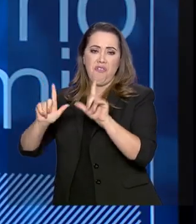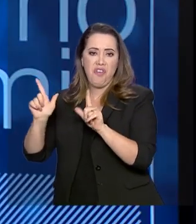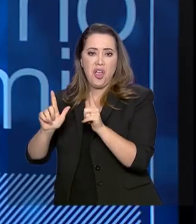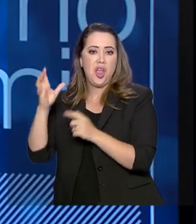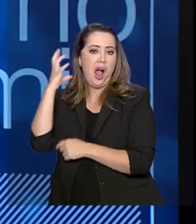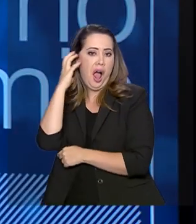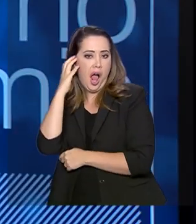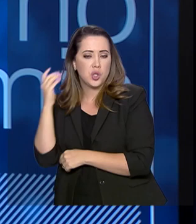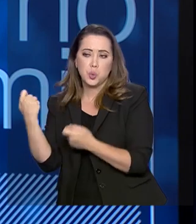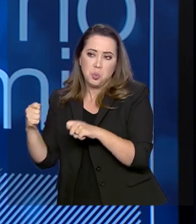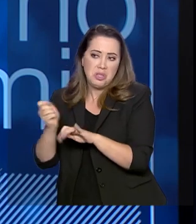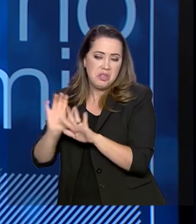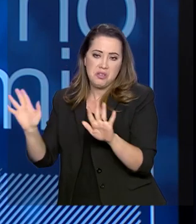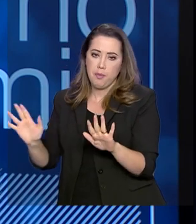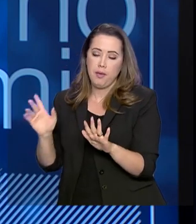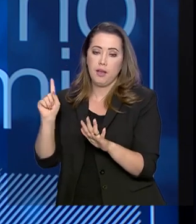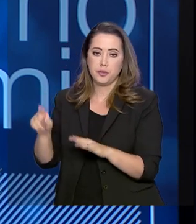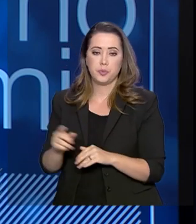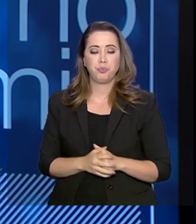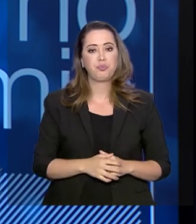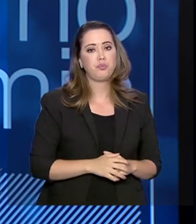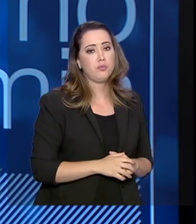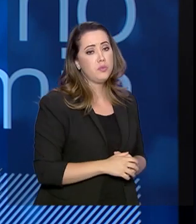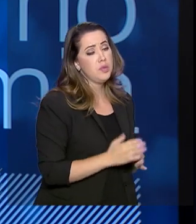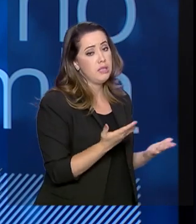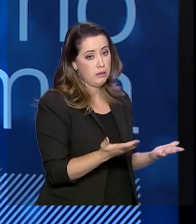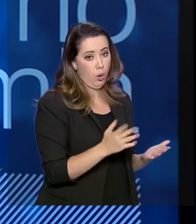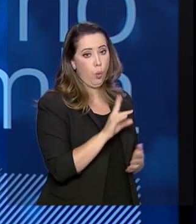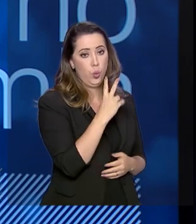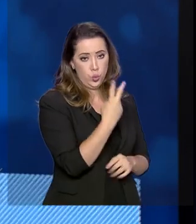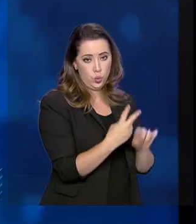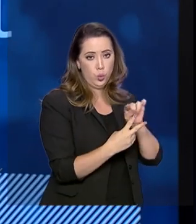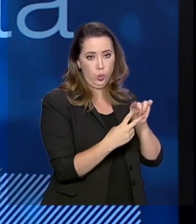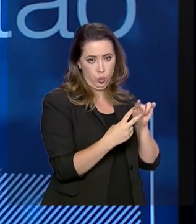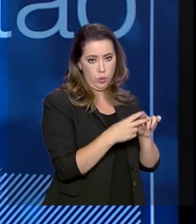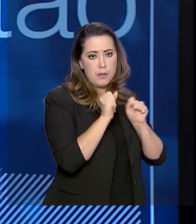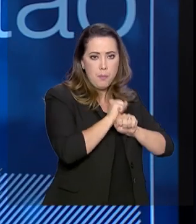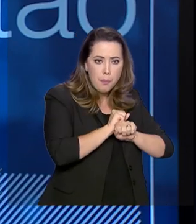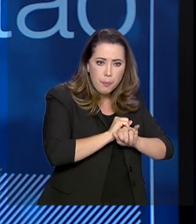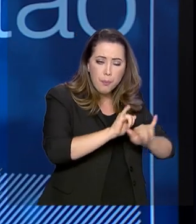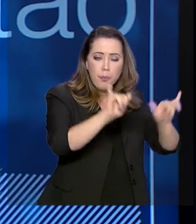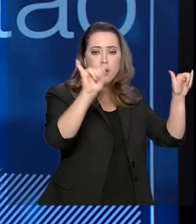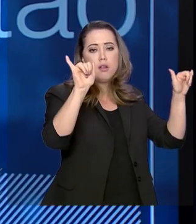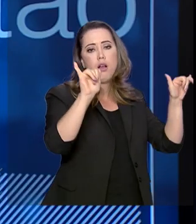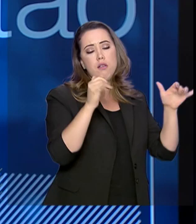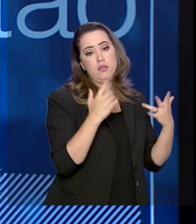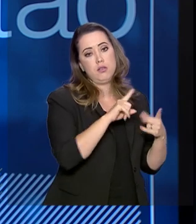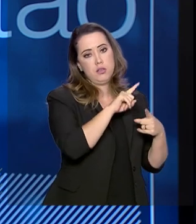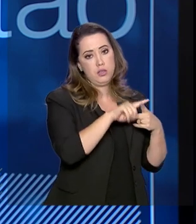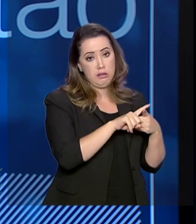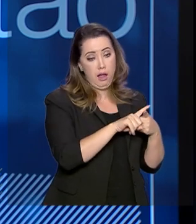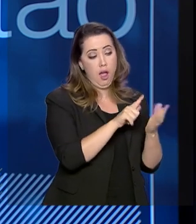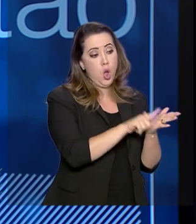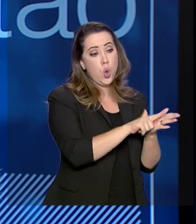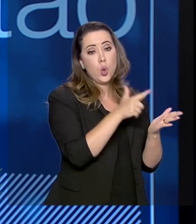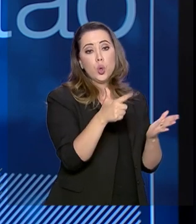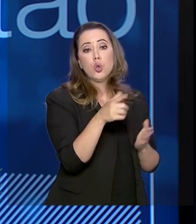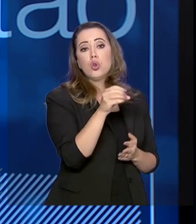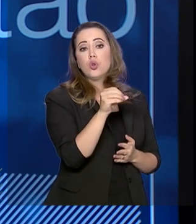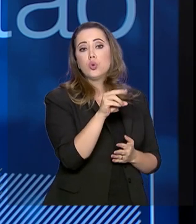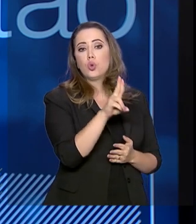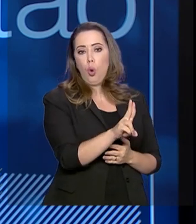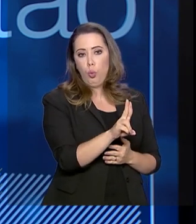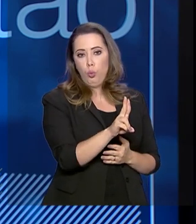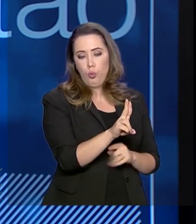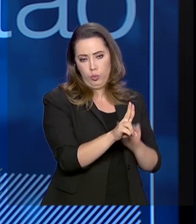publicidade se dá de duas formas. Ela se dá pela publicação no Diário Oficial da União, no nosso caso, ou do Estado, do município, e também no